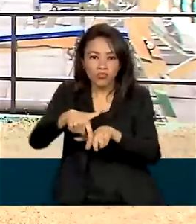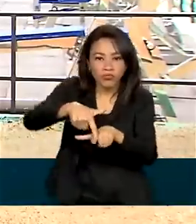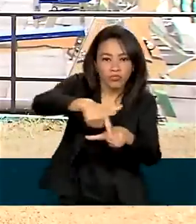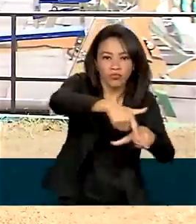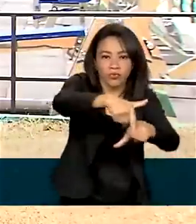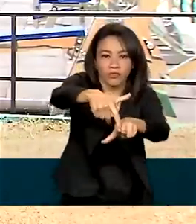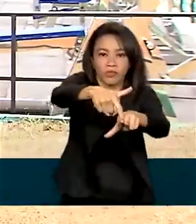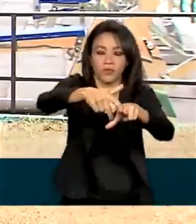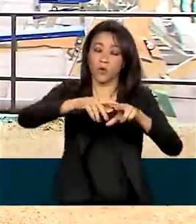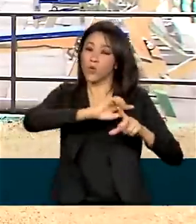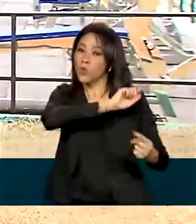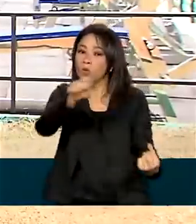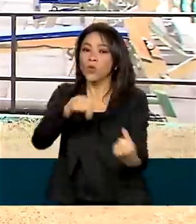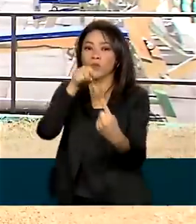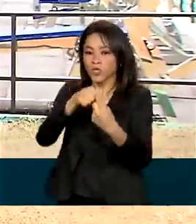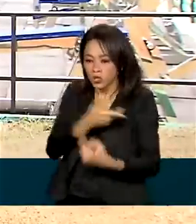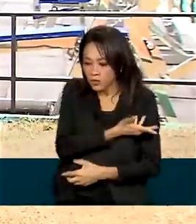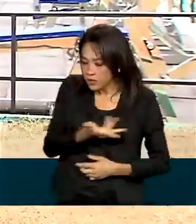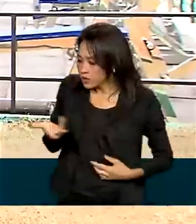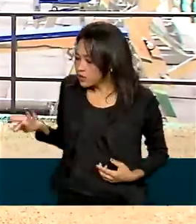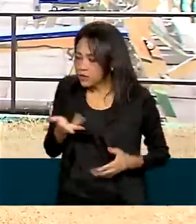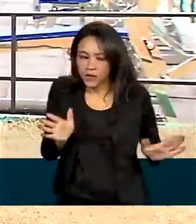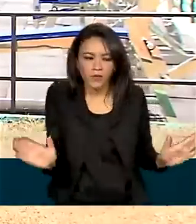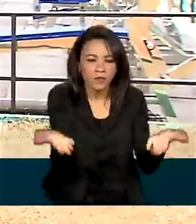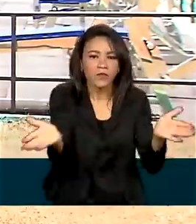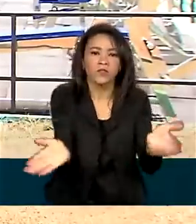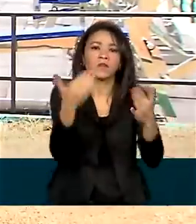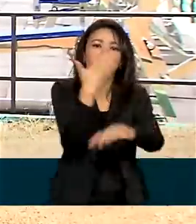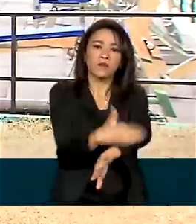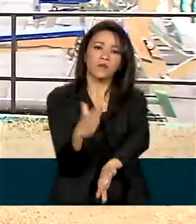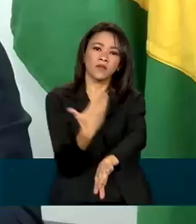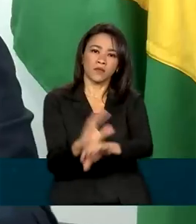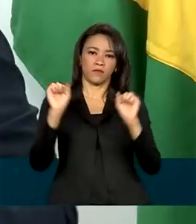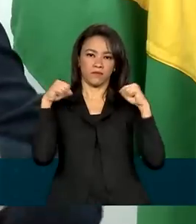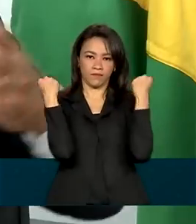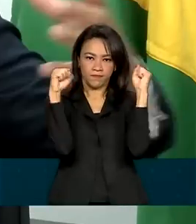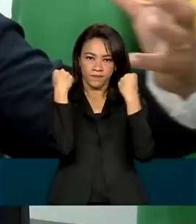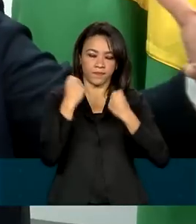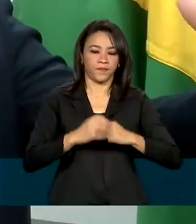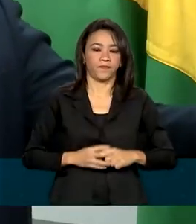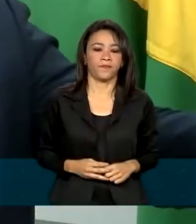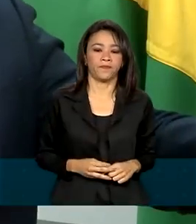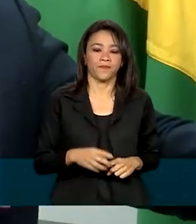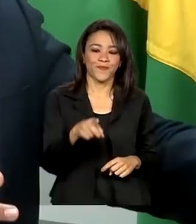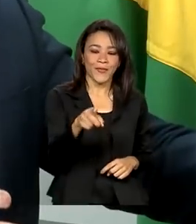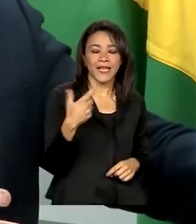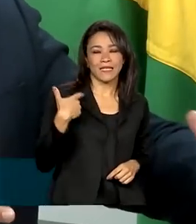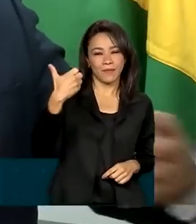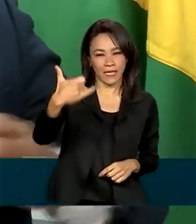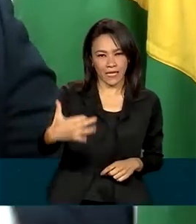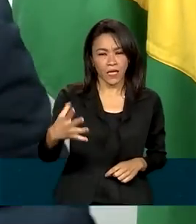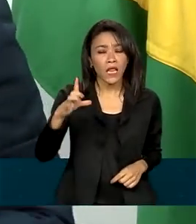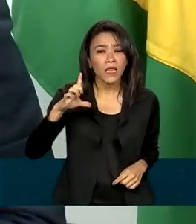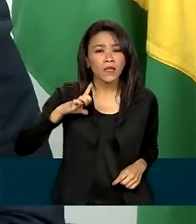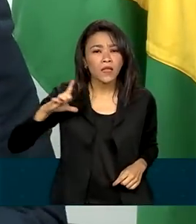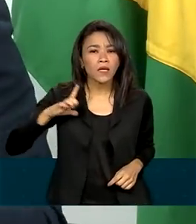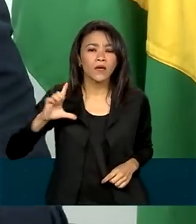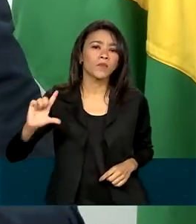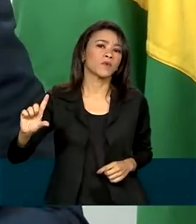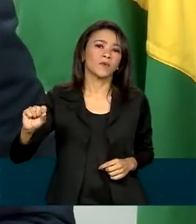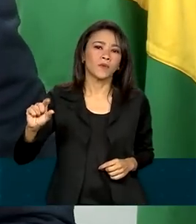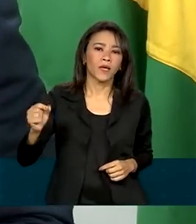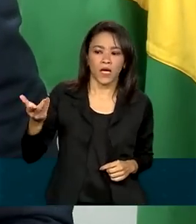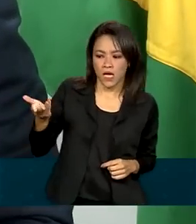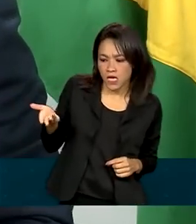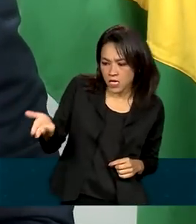A ideia é incentivar a prática de atividades físicas. A gente tem ali o que chamamos de obras, né, que